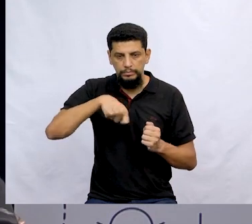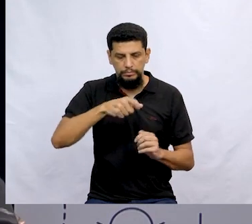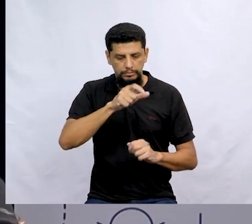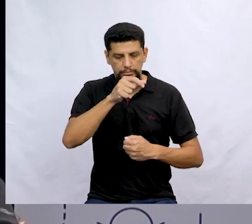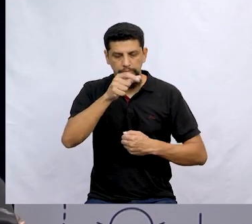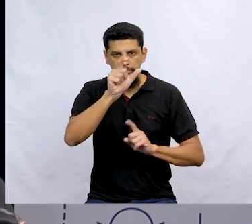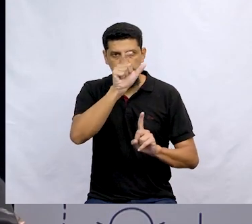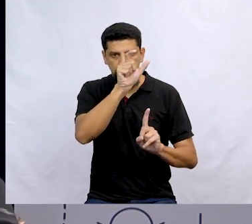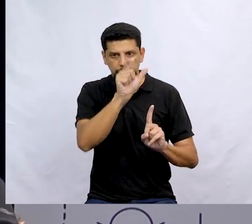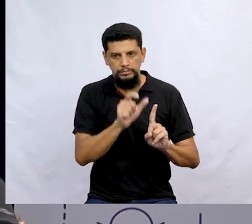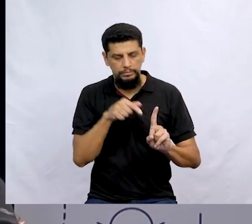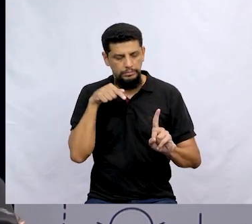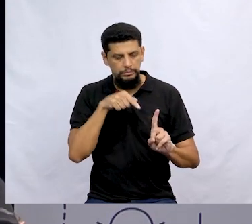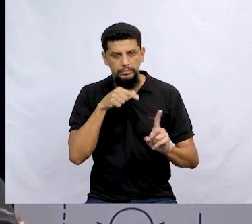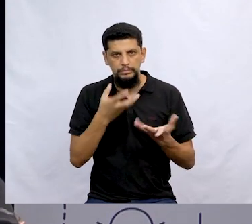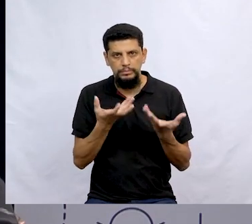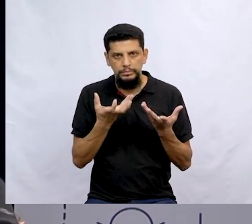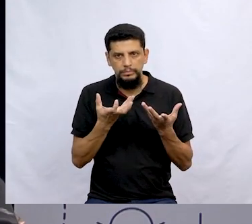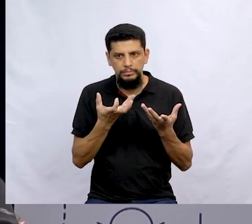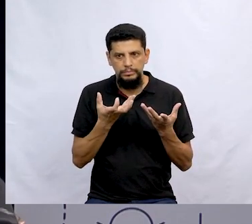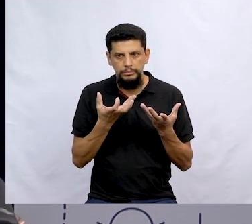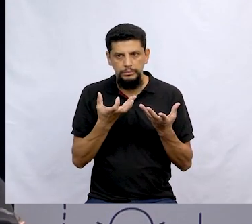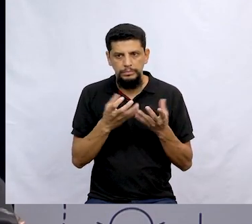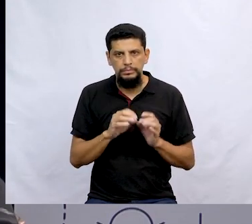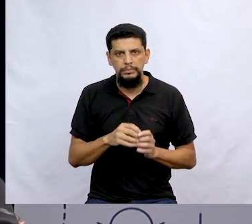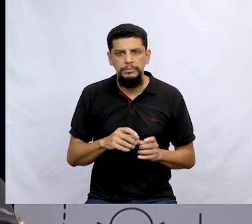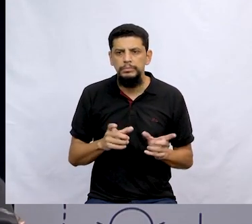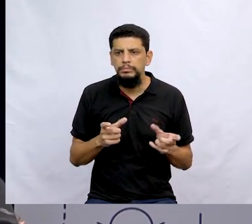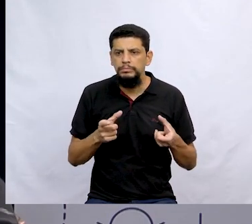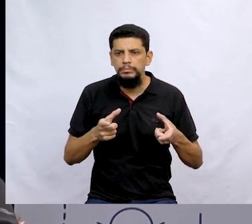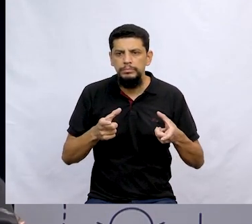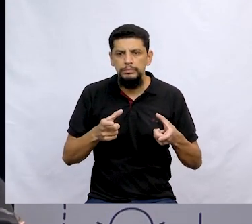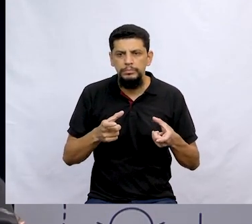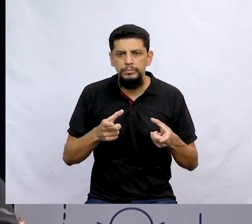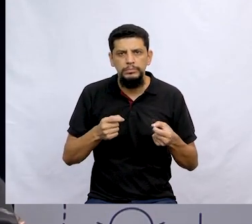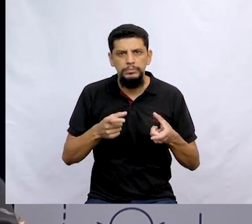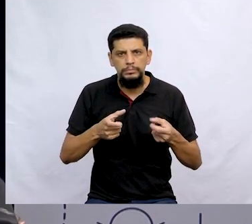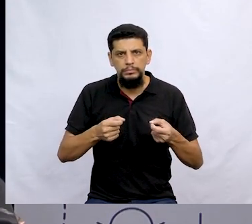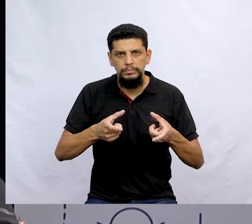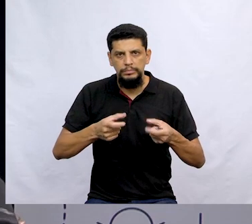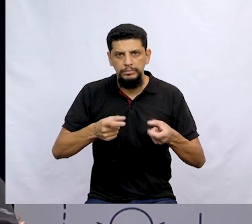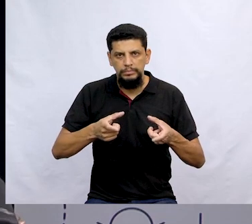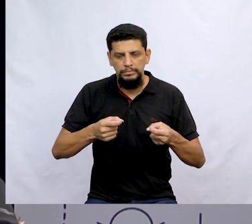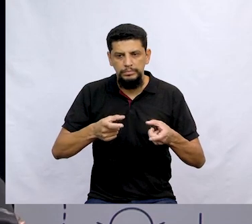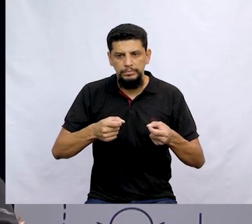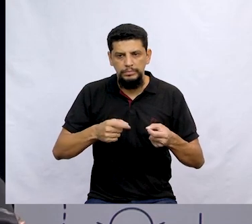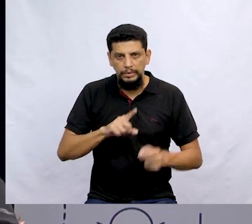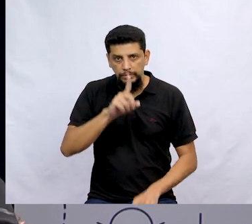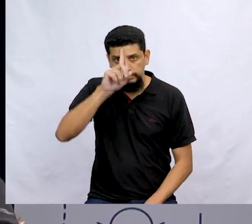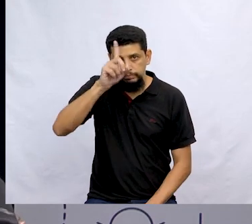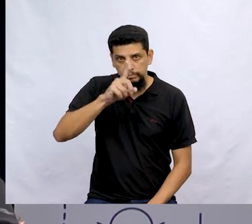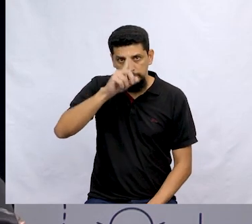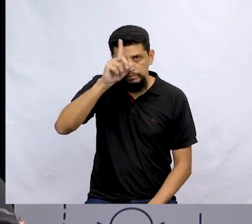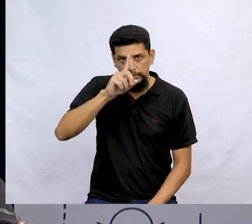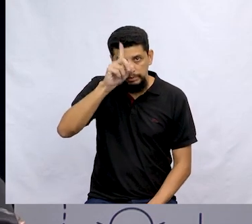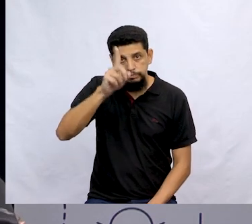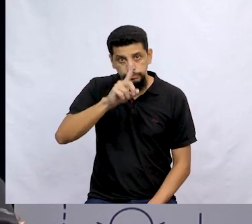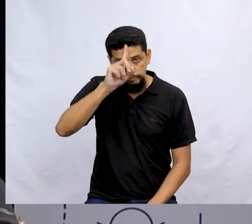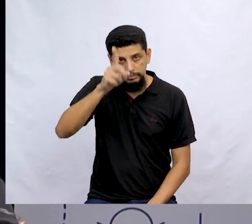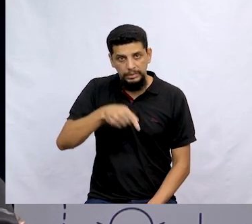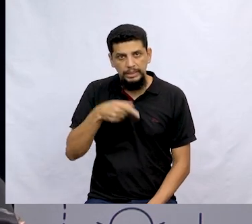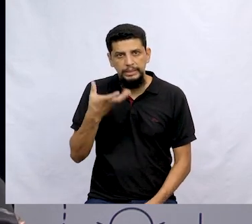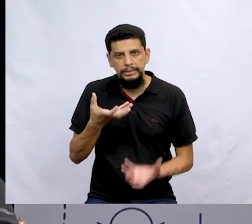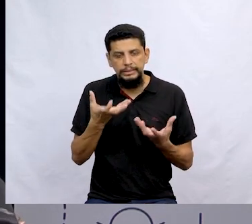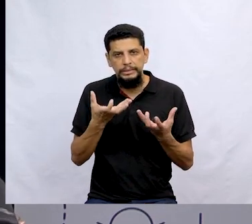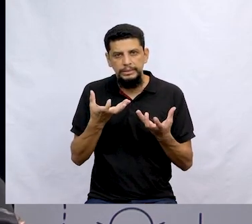ele no livro, é que ele queria ser inventor, gente. Que é o que o nosso protagonista aqui da história é. Um inventor.